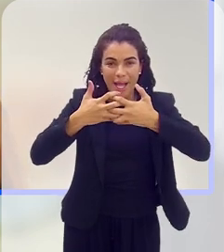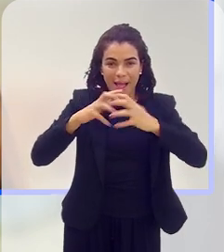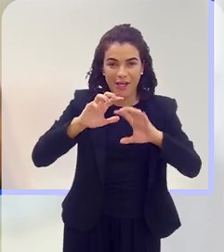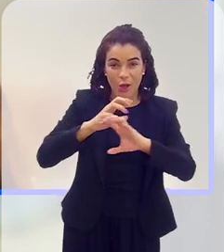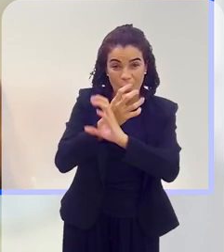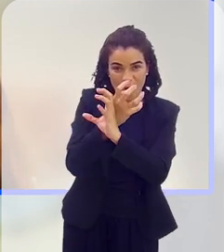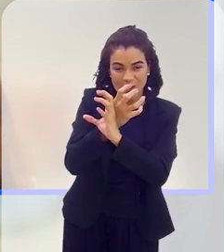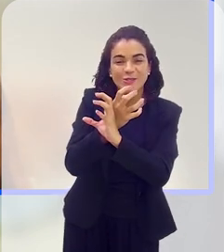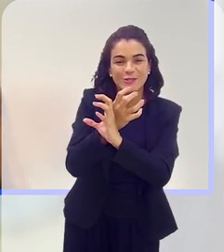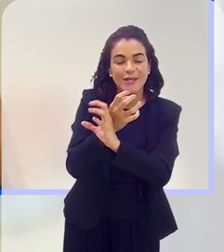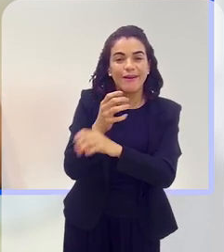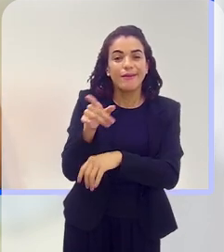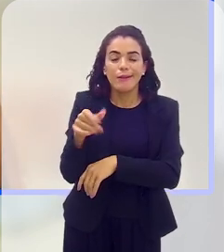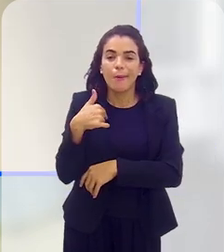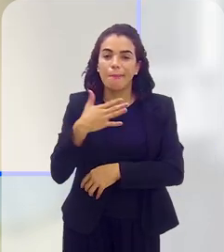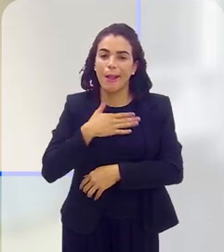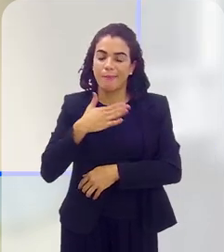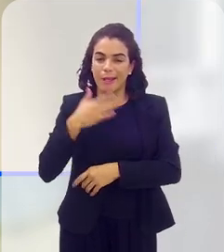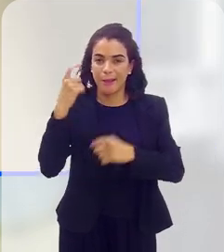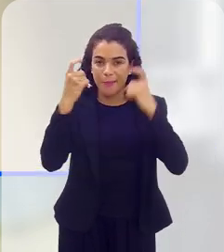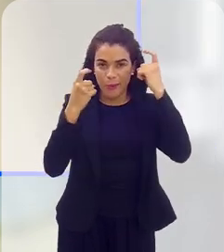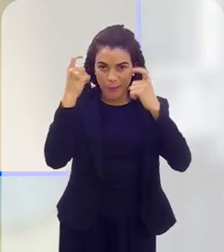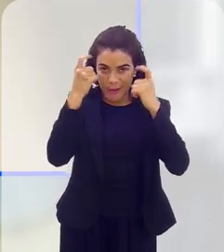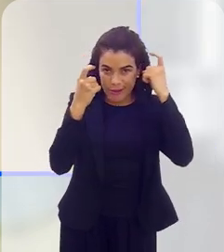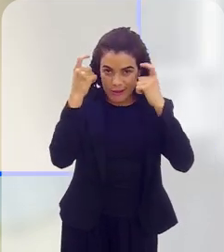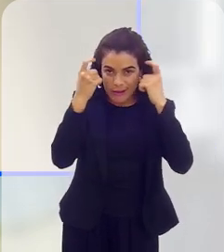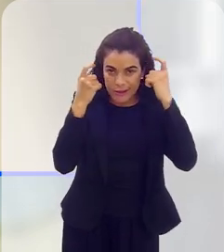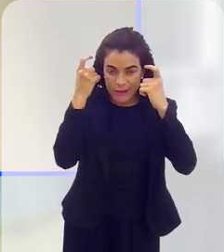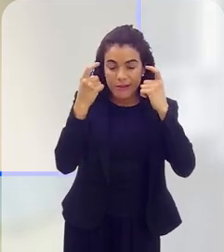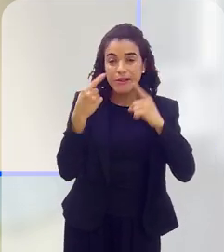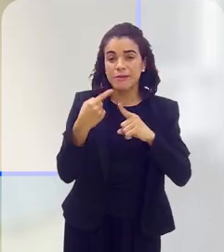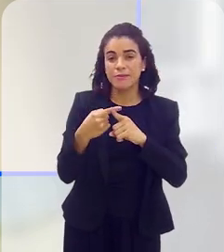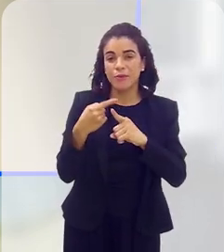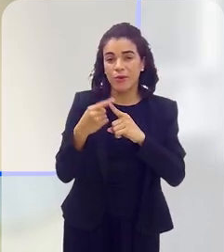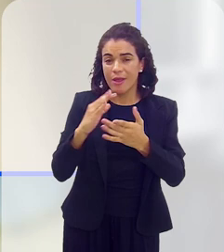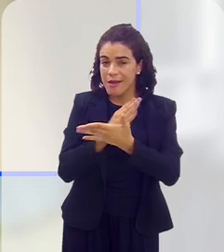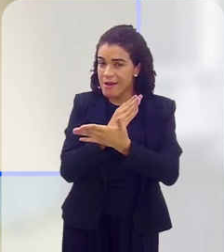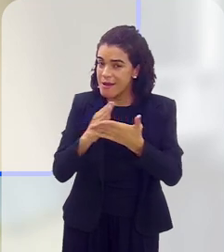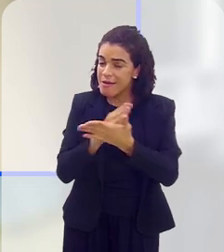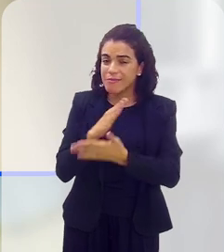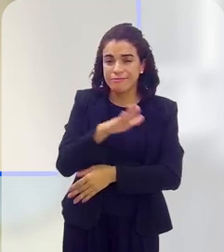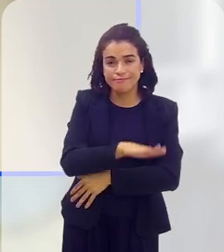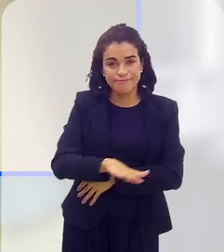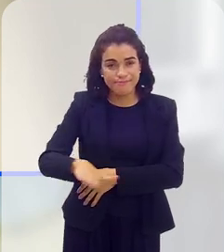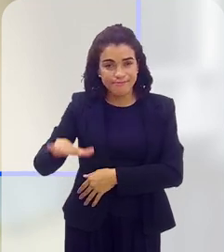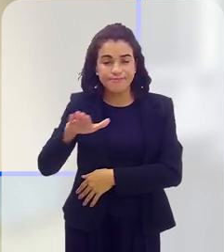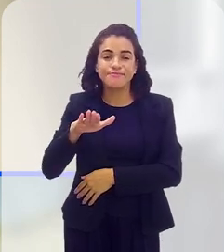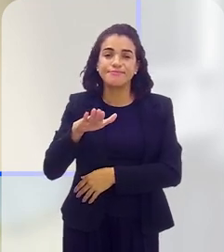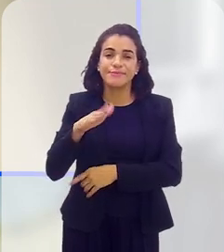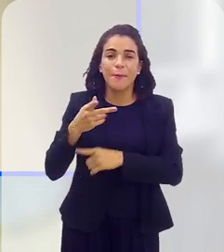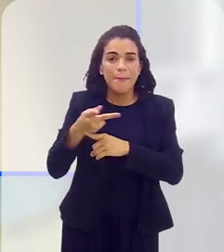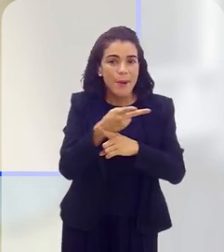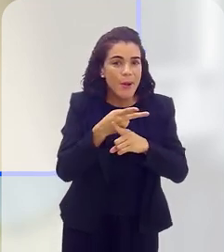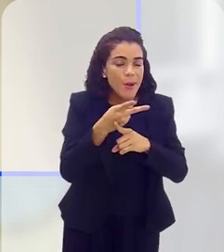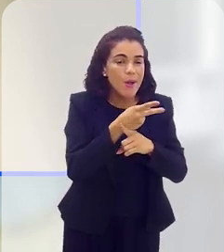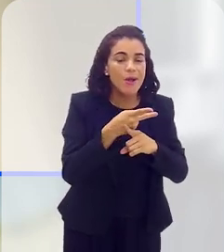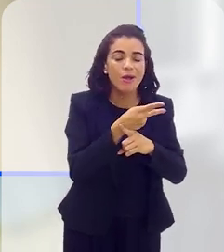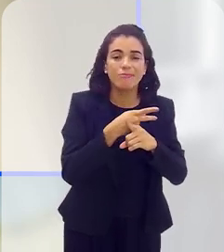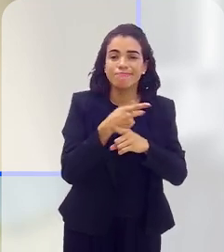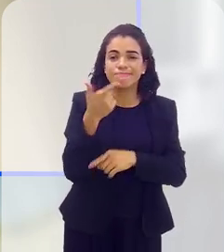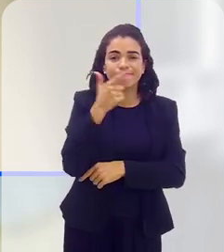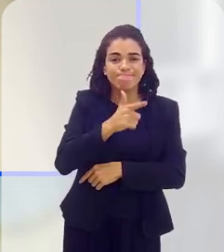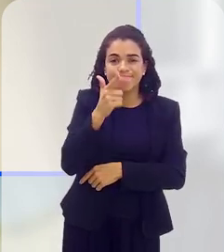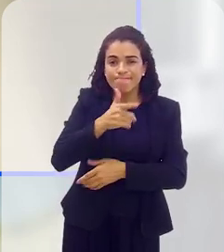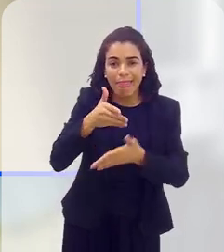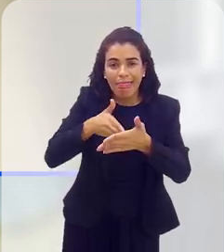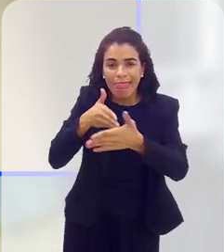placas de crescimento. Então, isso, para mim, é muito preocupante, entendeu? Porque muitas crianças estão correndo contra o tempo e muitas crianças